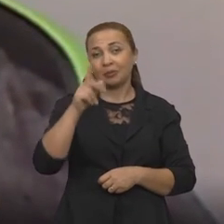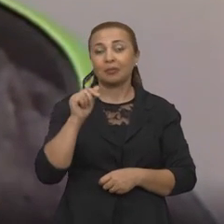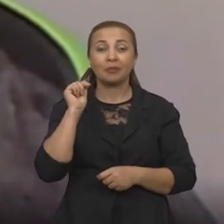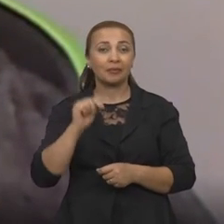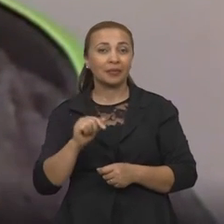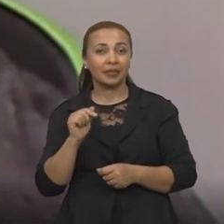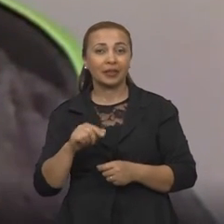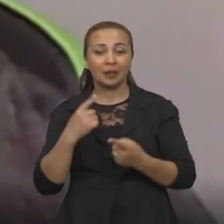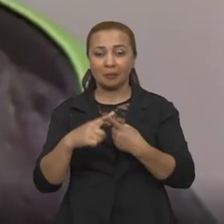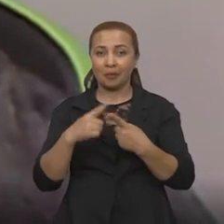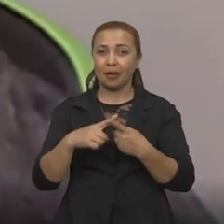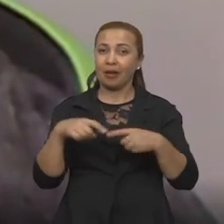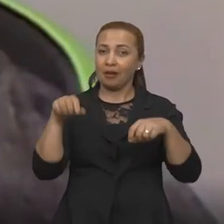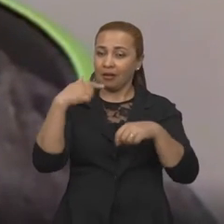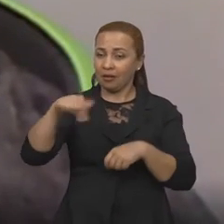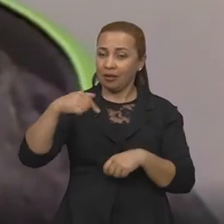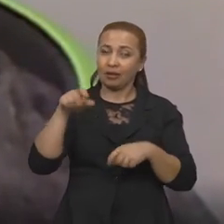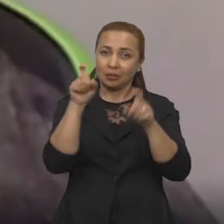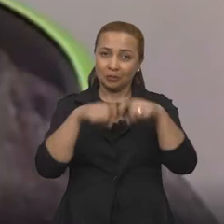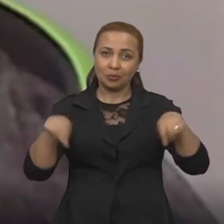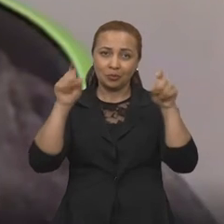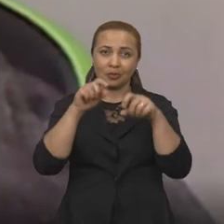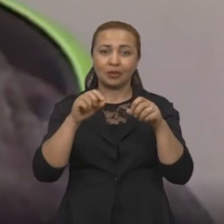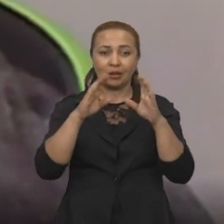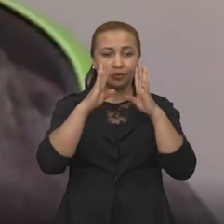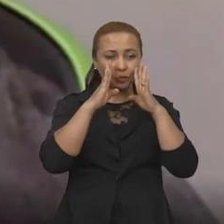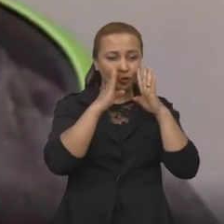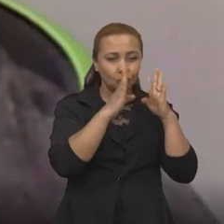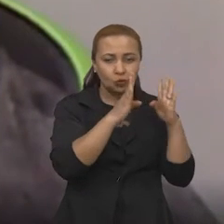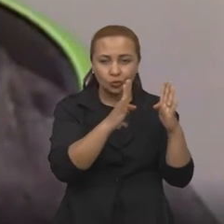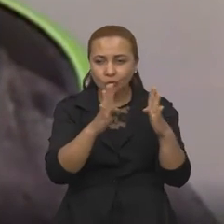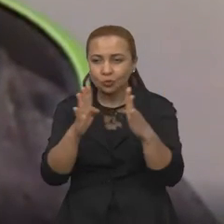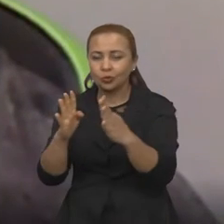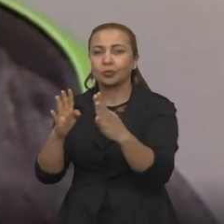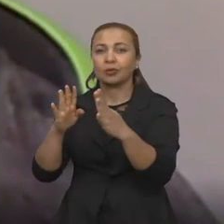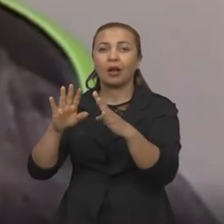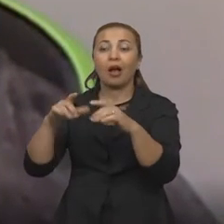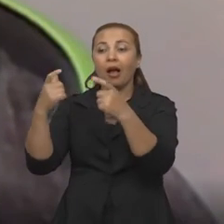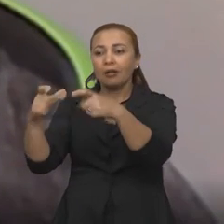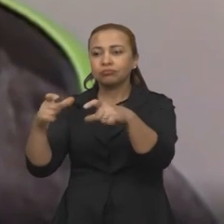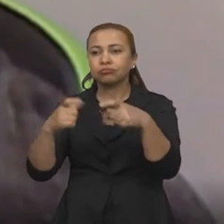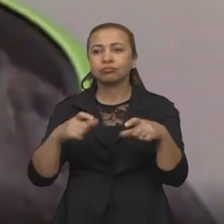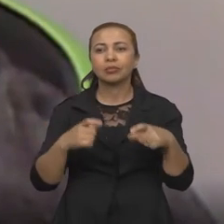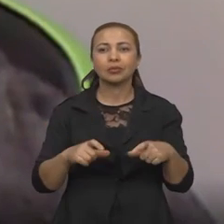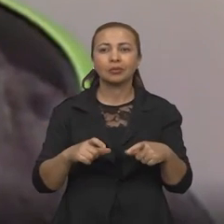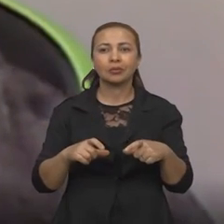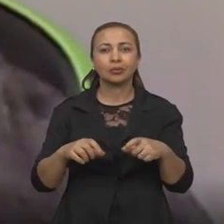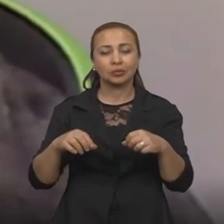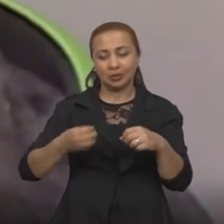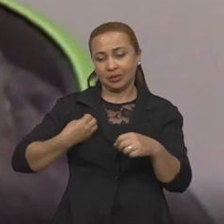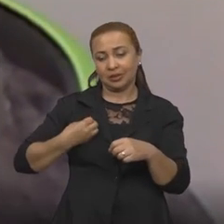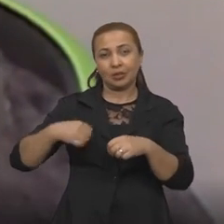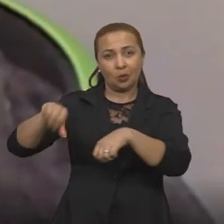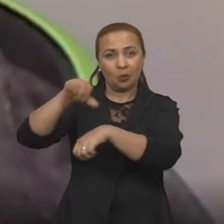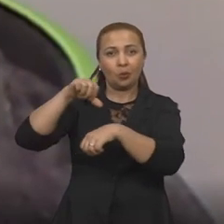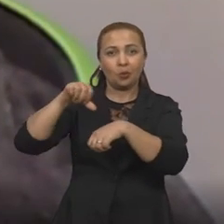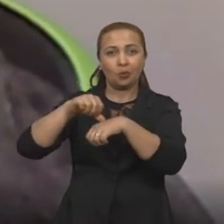essa questão, porque a química computacional nos direciona a quais substâncias que estão presentes no óleo